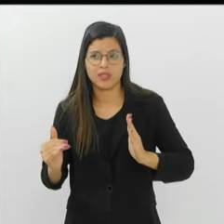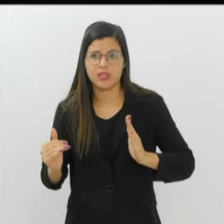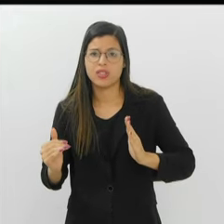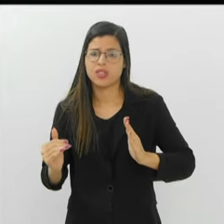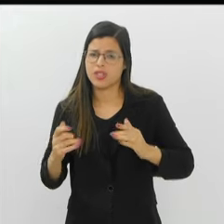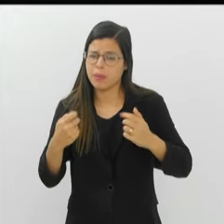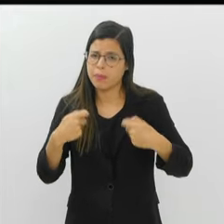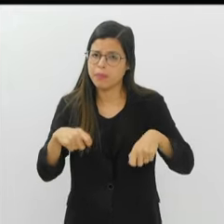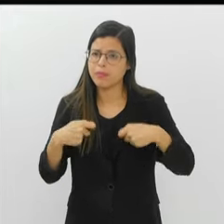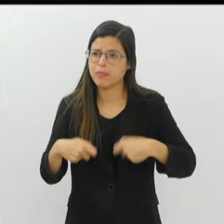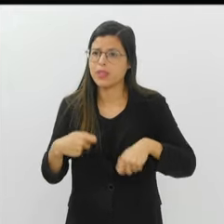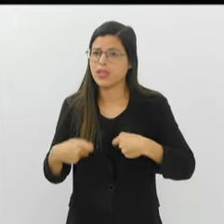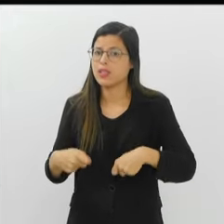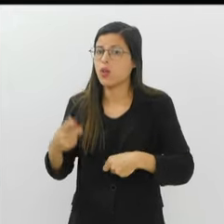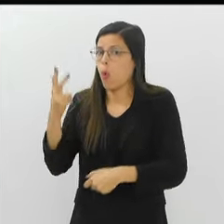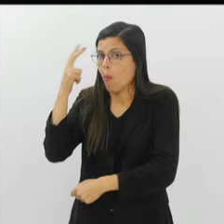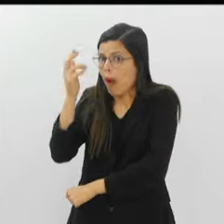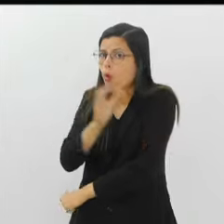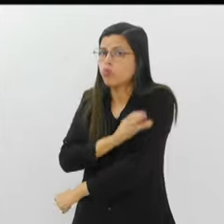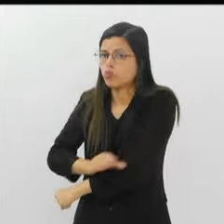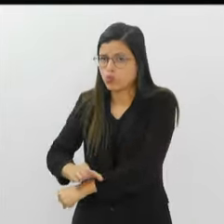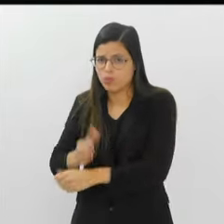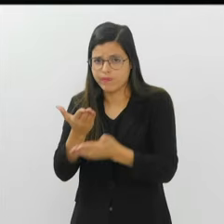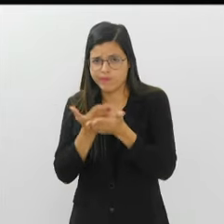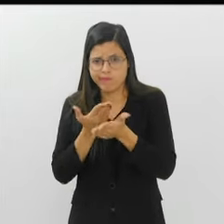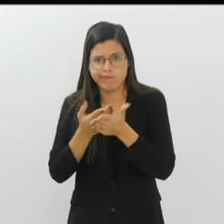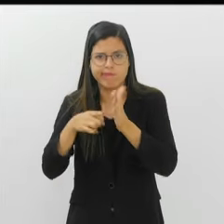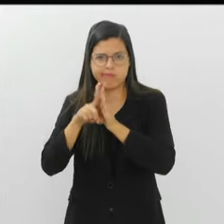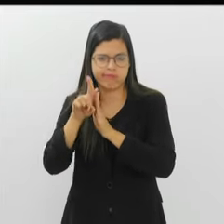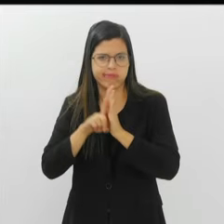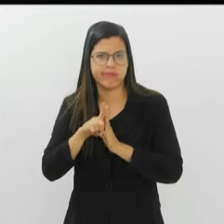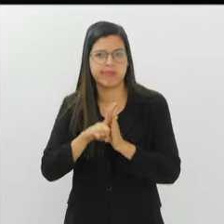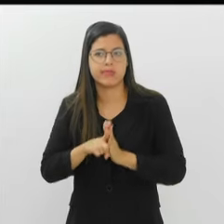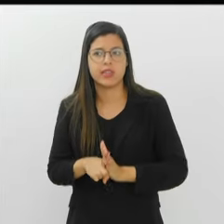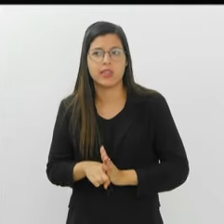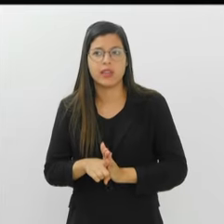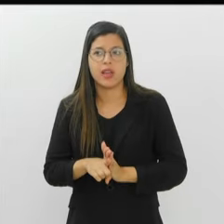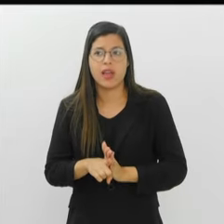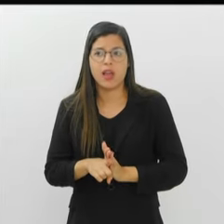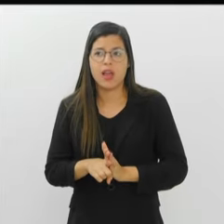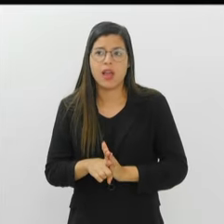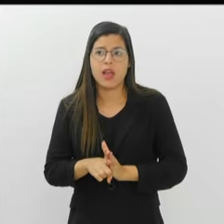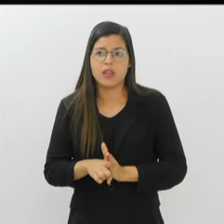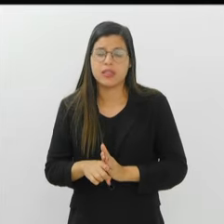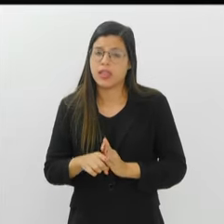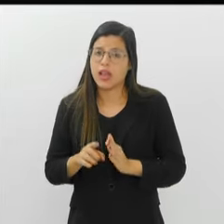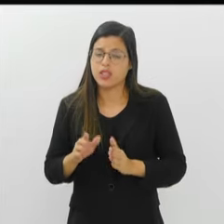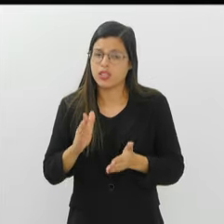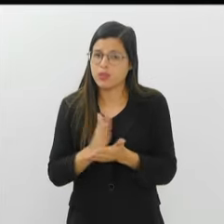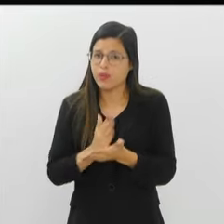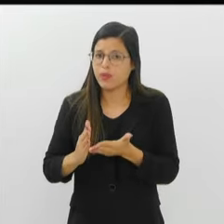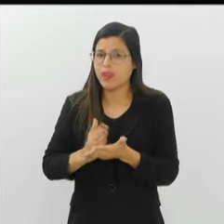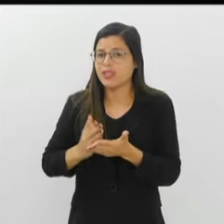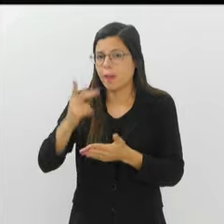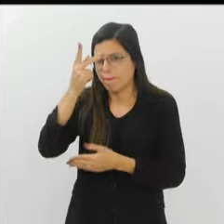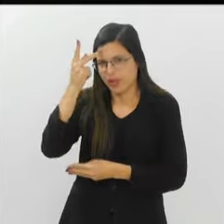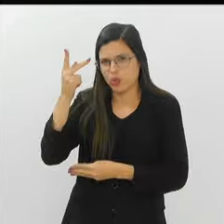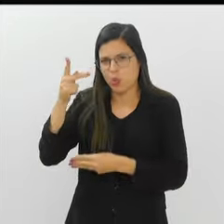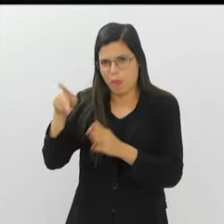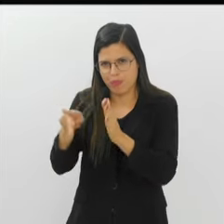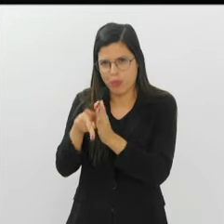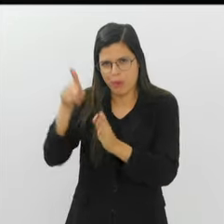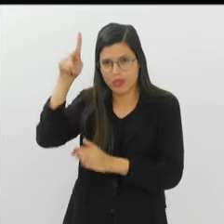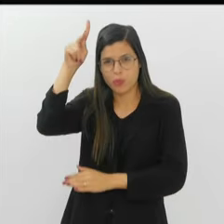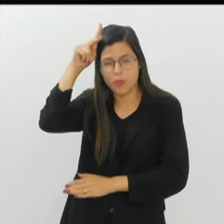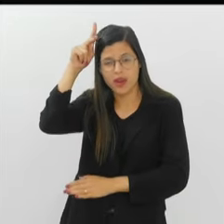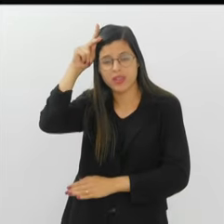difícil. É, que isso exige uma cultura mais ampla, um estudo. E aí você nem sempre aquela mão de obra